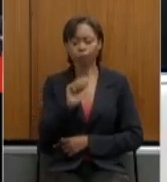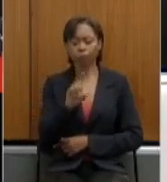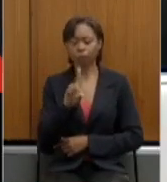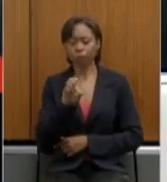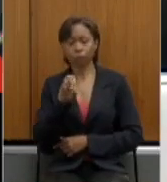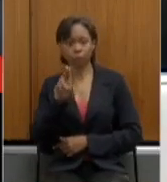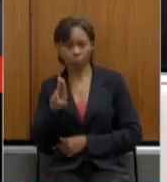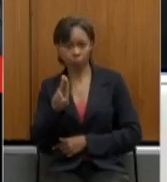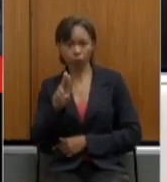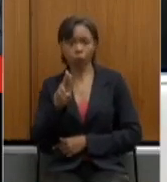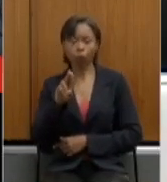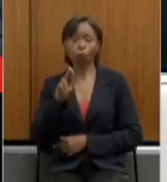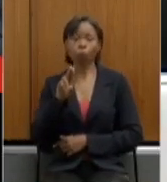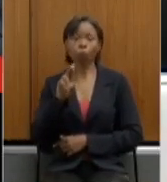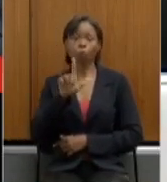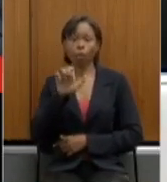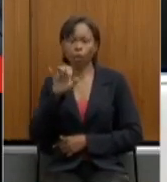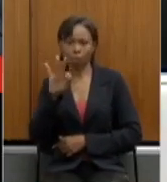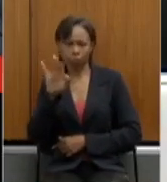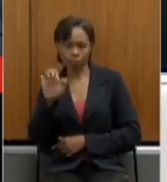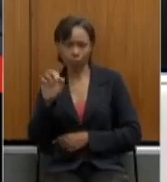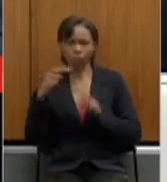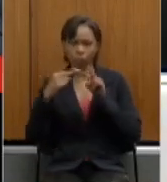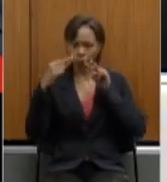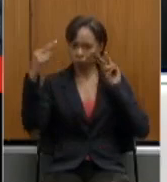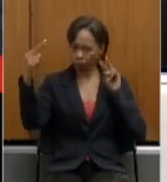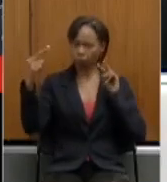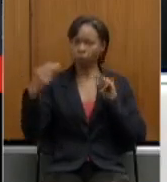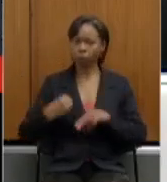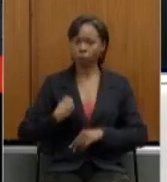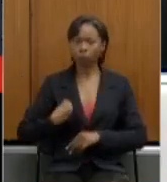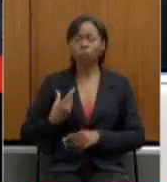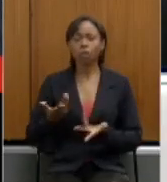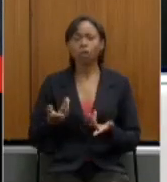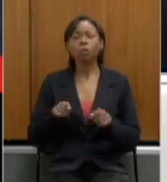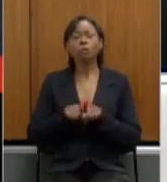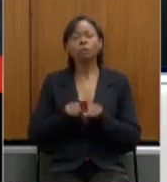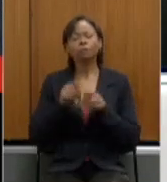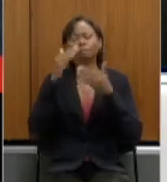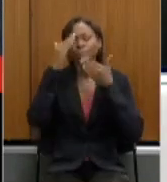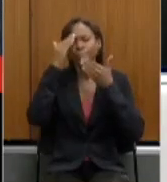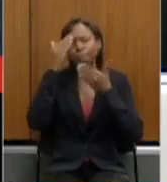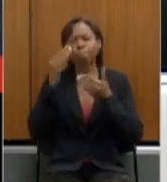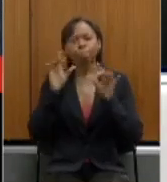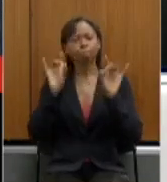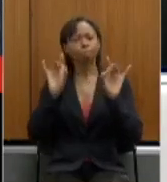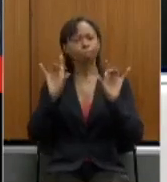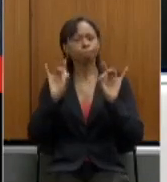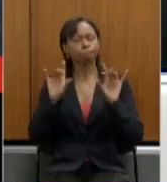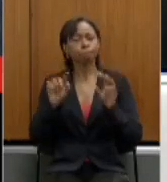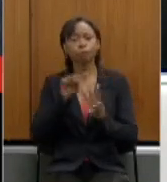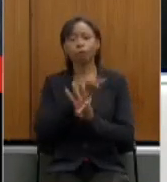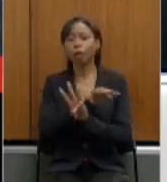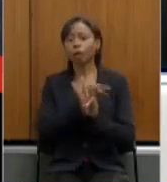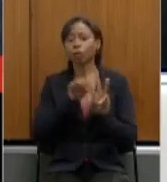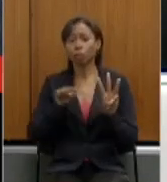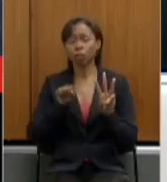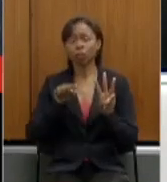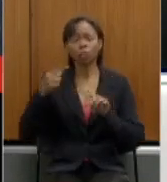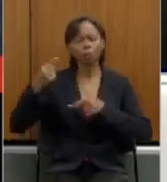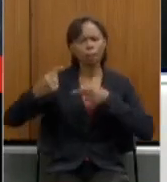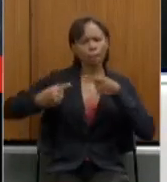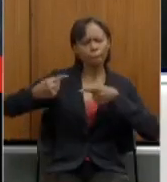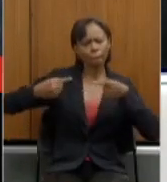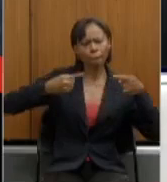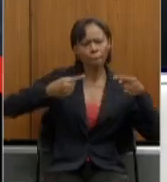Leite que nos acompanha de forma remota e agradecer de forma muito especial aos três debatedores